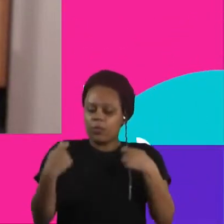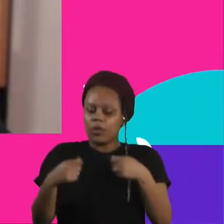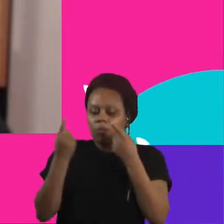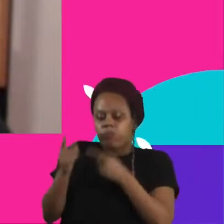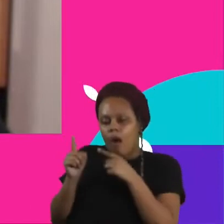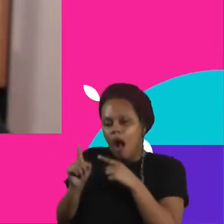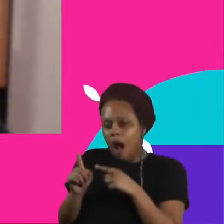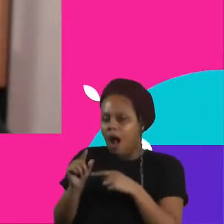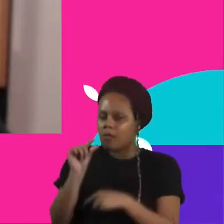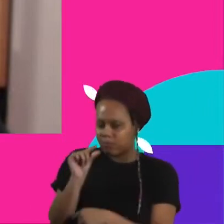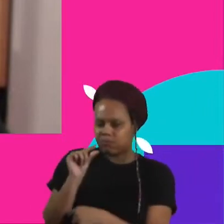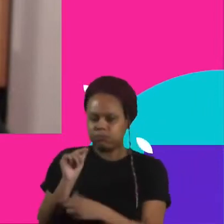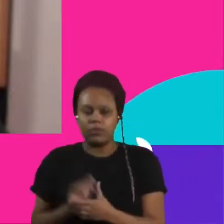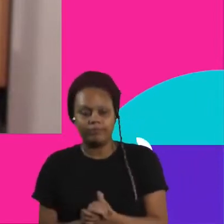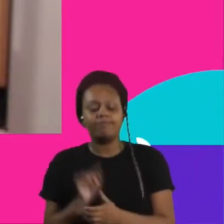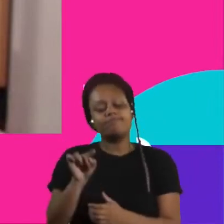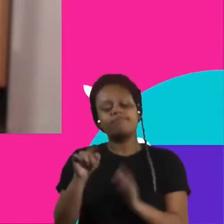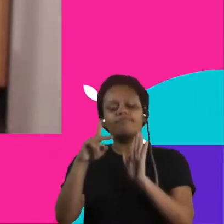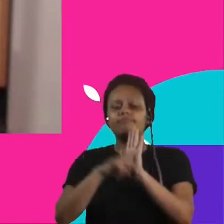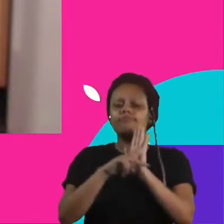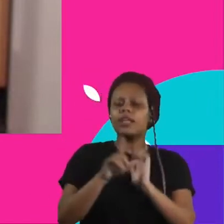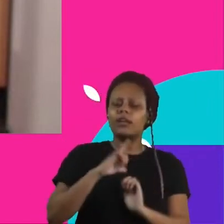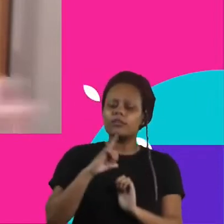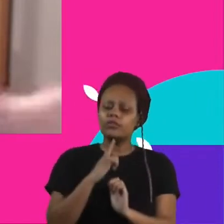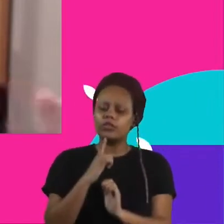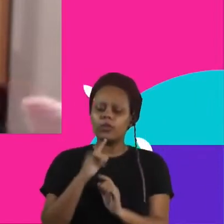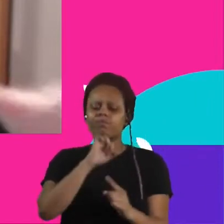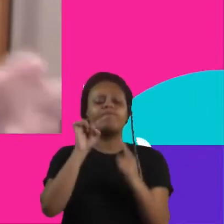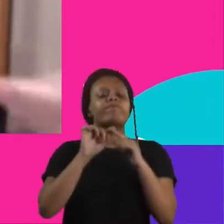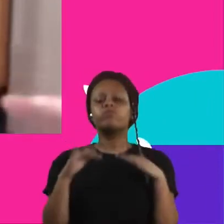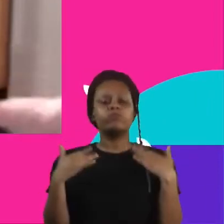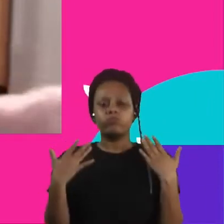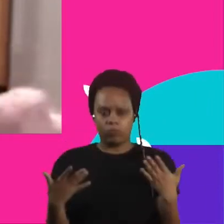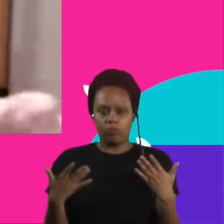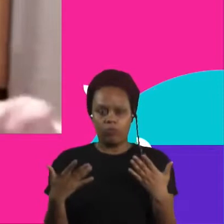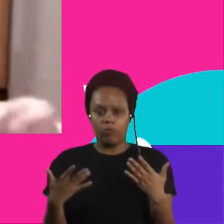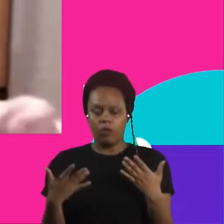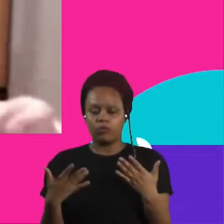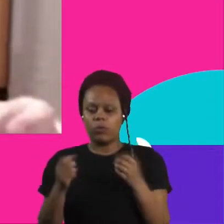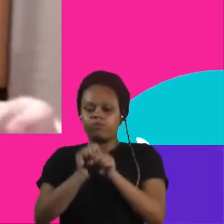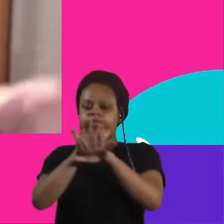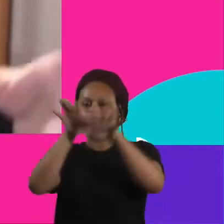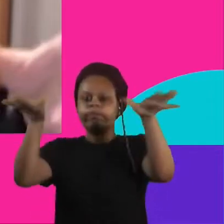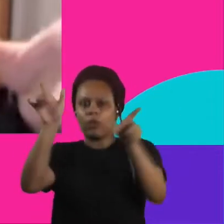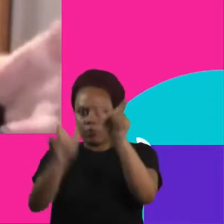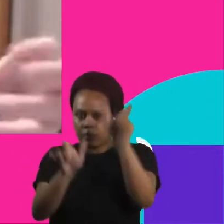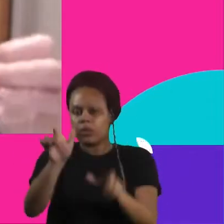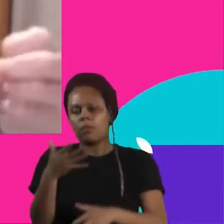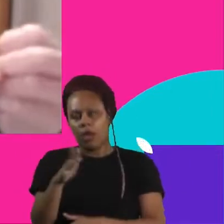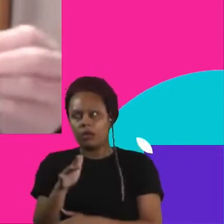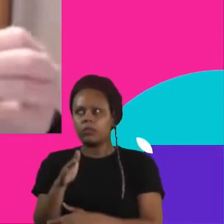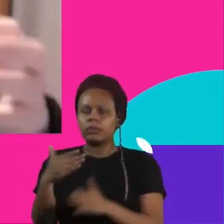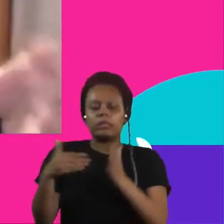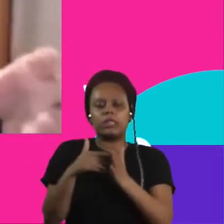esse projeto, ele tinha a intenção de trazer as pessoas, ele aconteceu pelo menos de 2013 até 2016 e